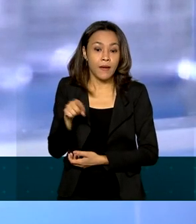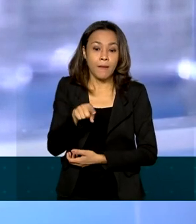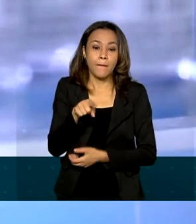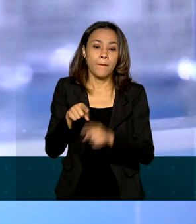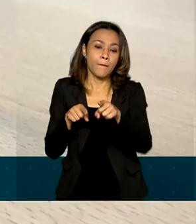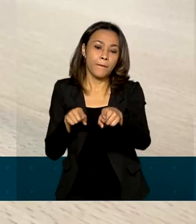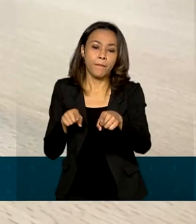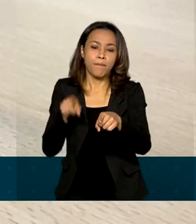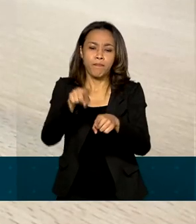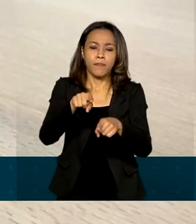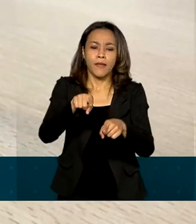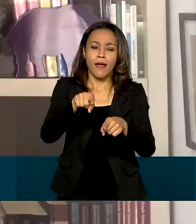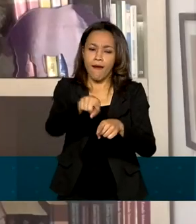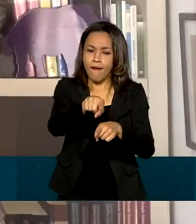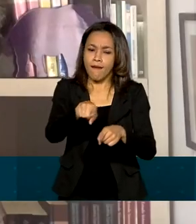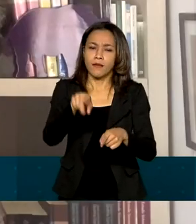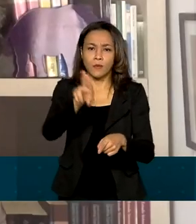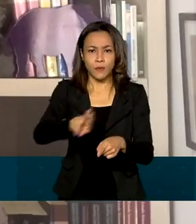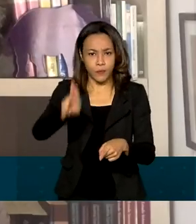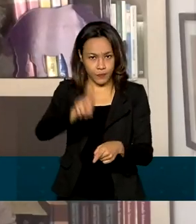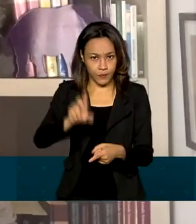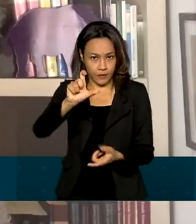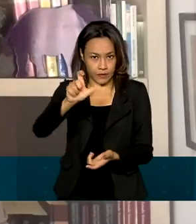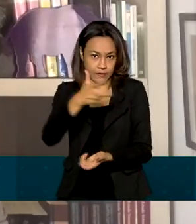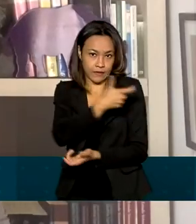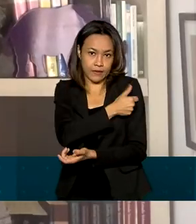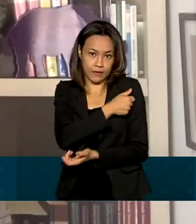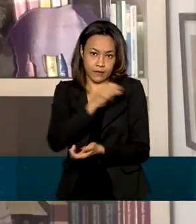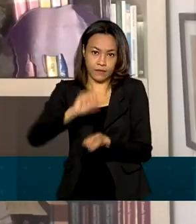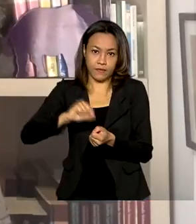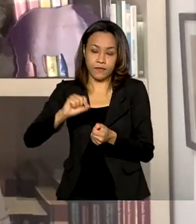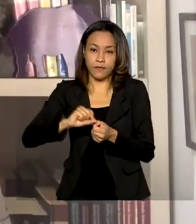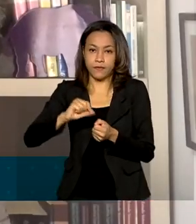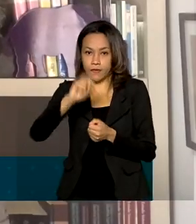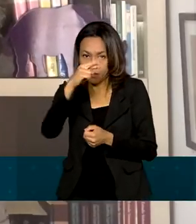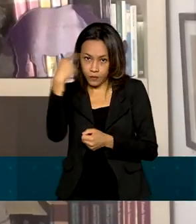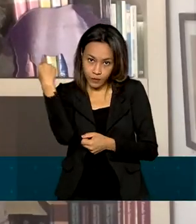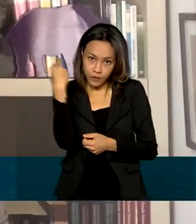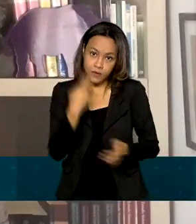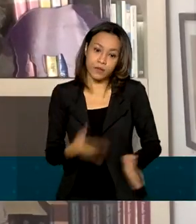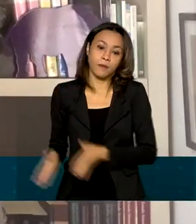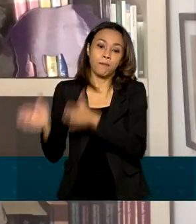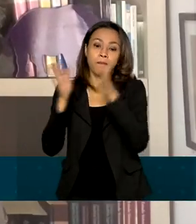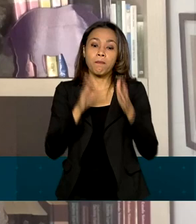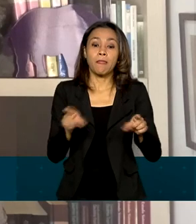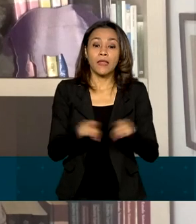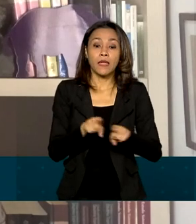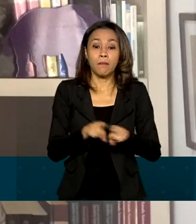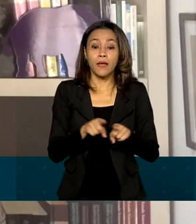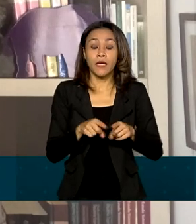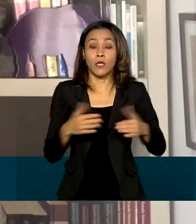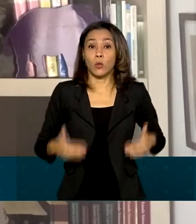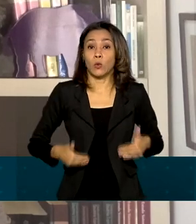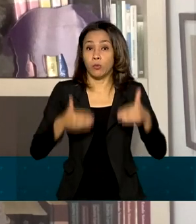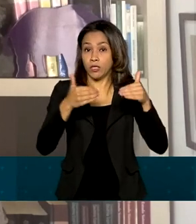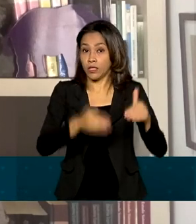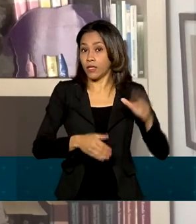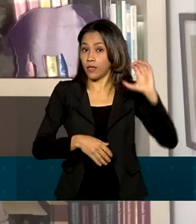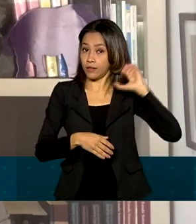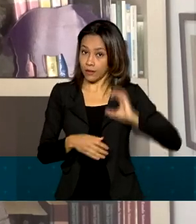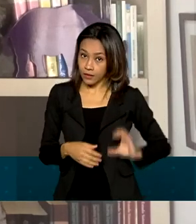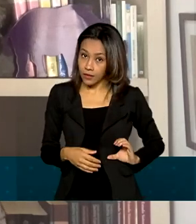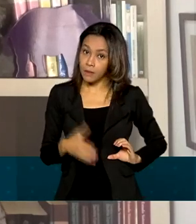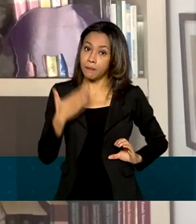V fabricada na Rússia. E o Ministério da Cidadania pediu a inclusão de profissionais do Sistema Único de Assistência